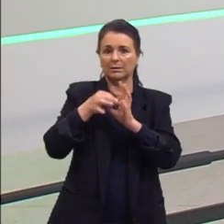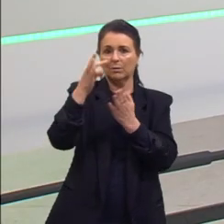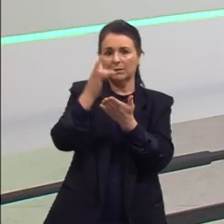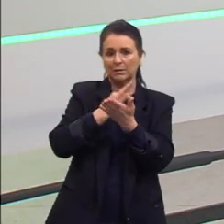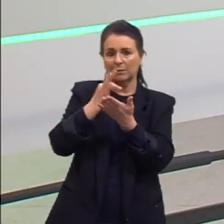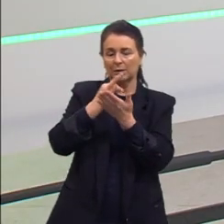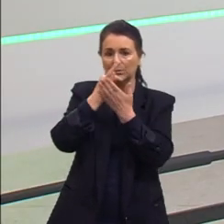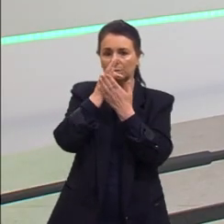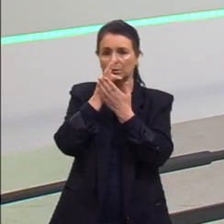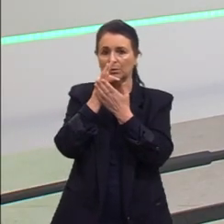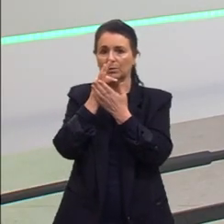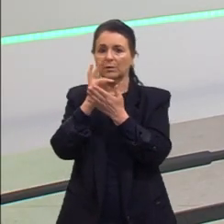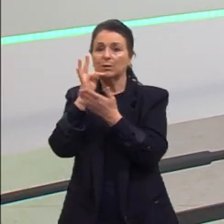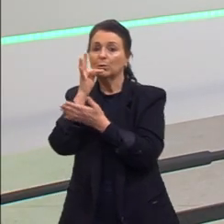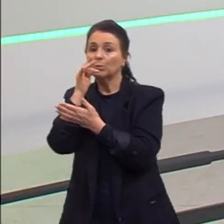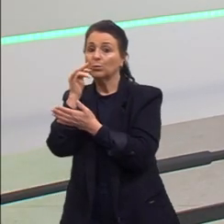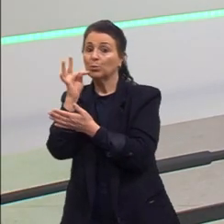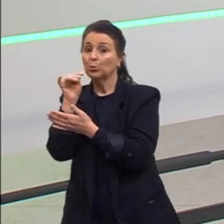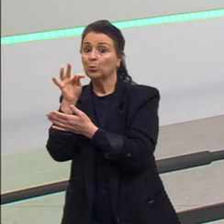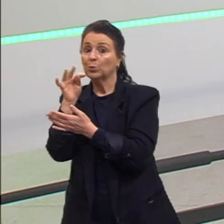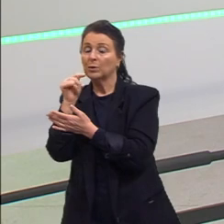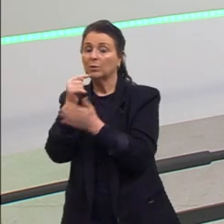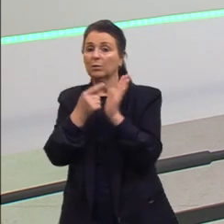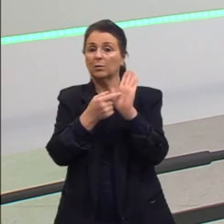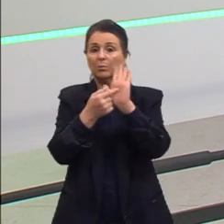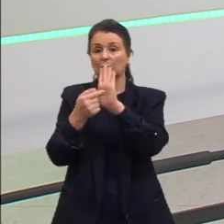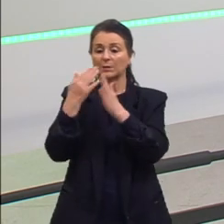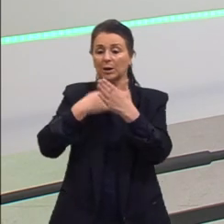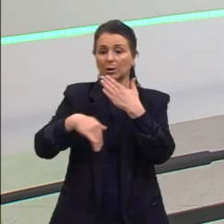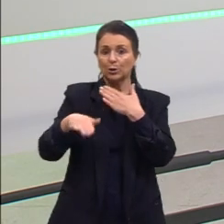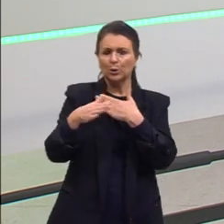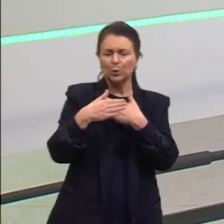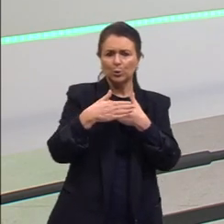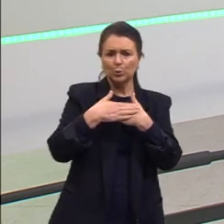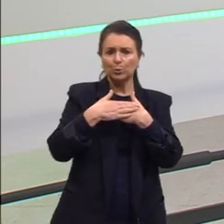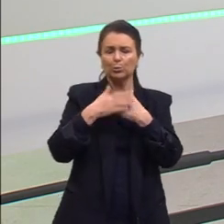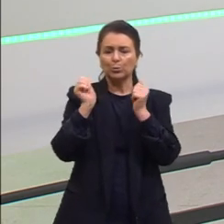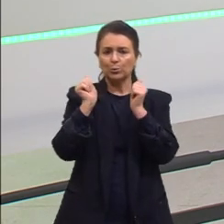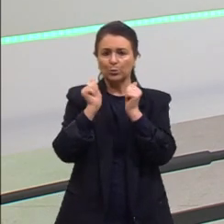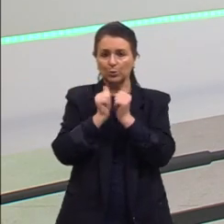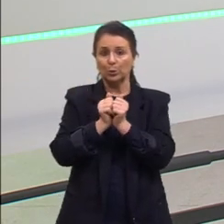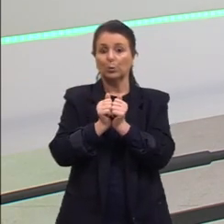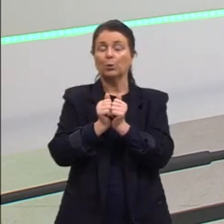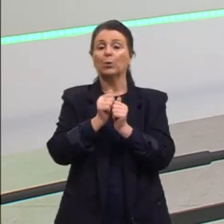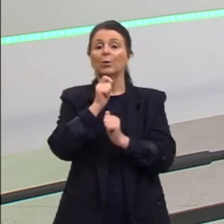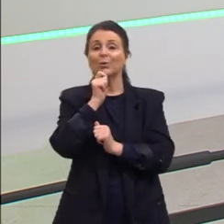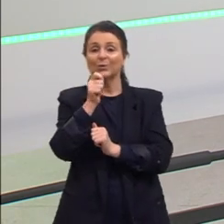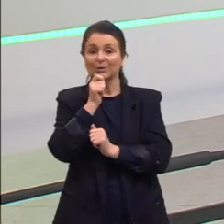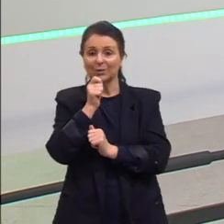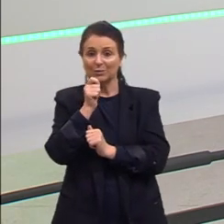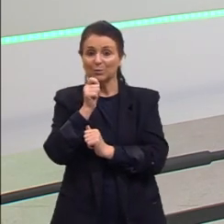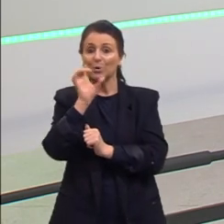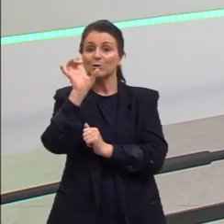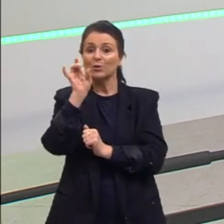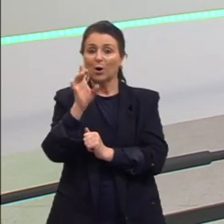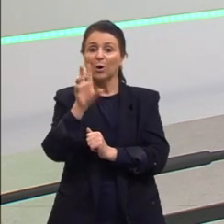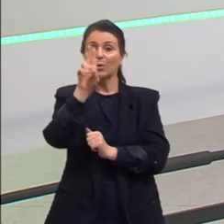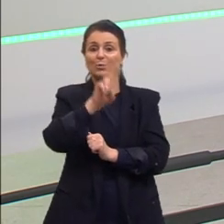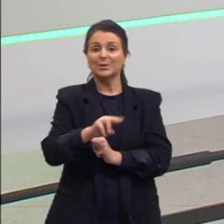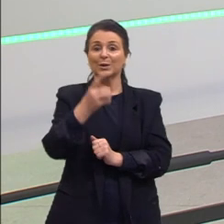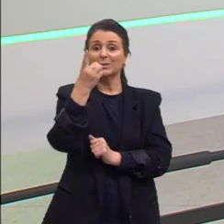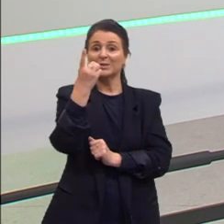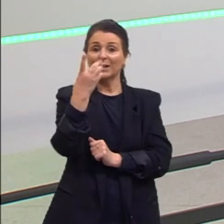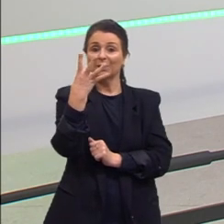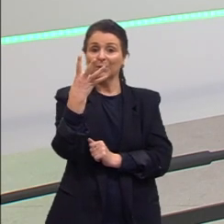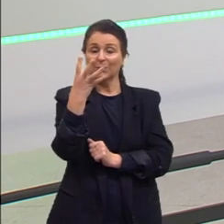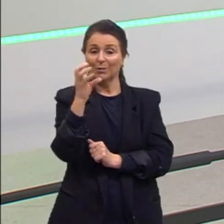sobre o fato do Twitter trazer todos esses meios aí, inclusive o jornalismo, apenas em 140